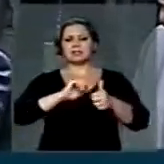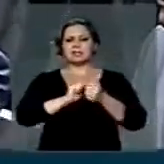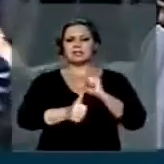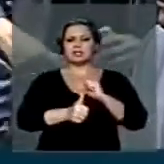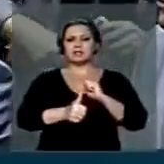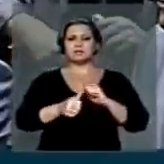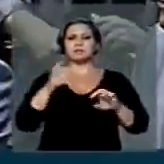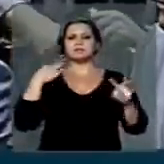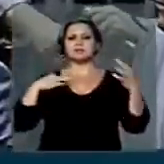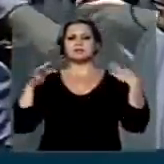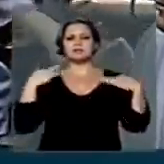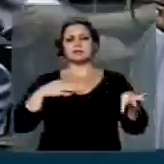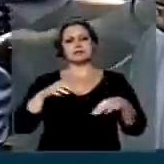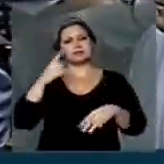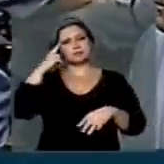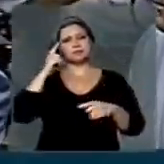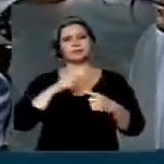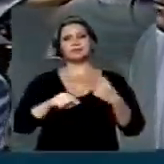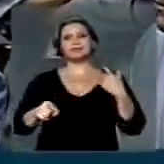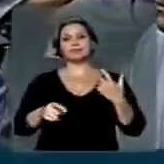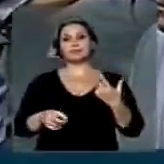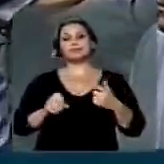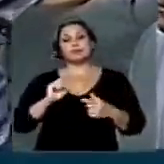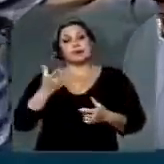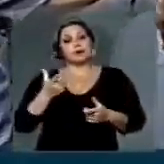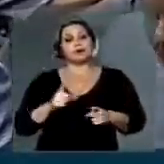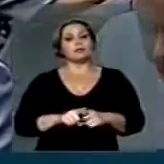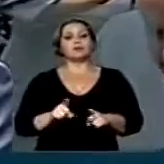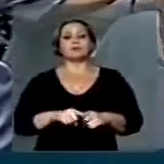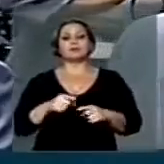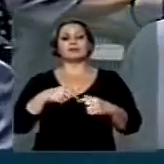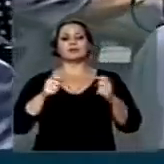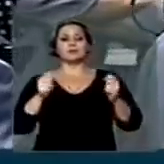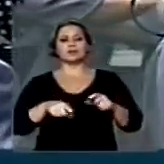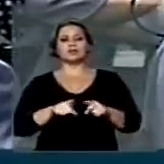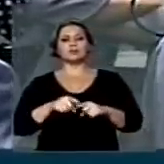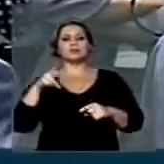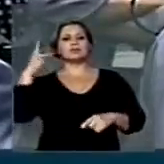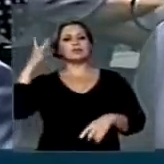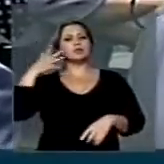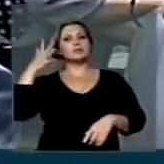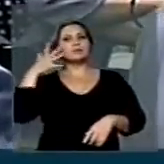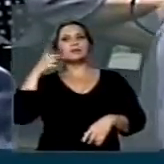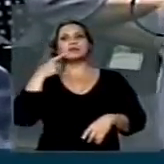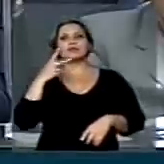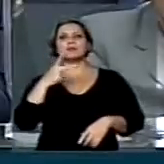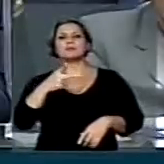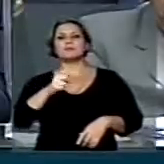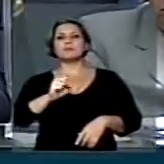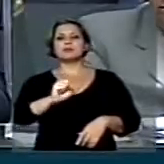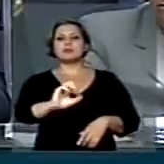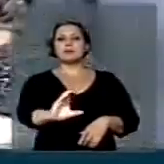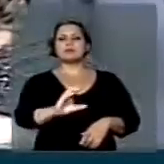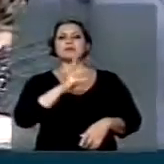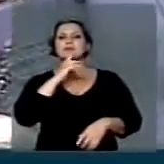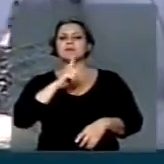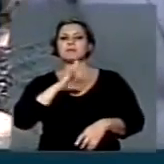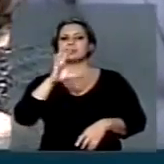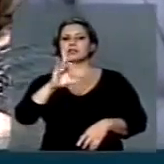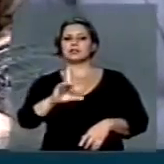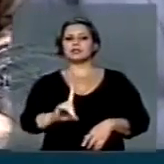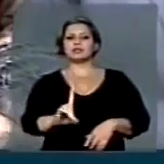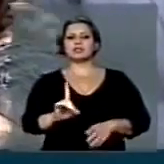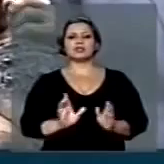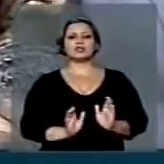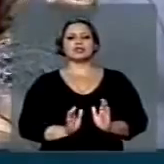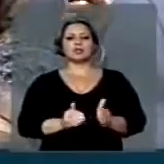insensibilidade total. Claro que nisso tem uma ponderação política. O PSC tem o direito de ter